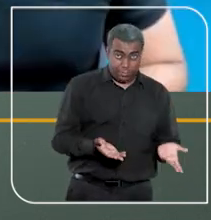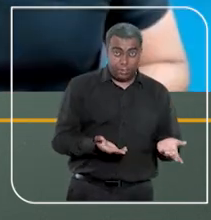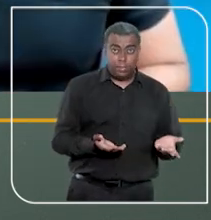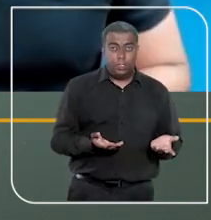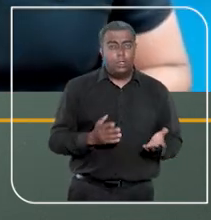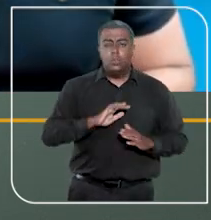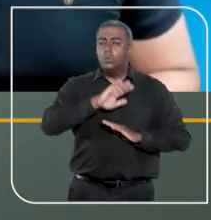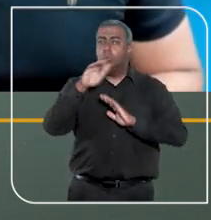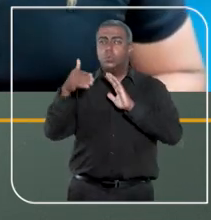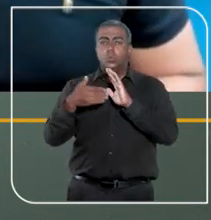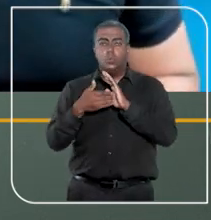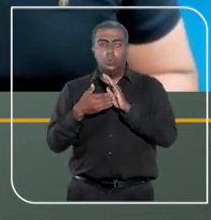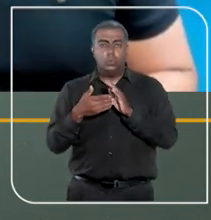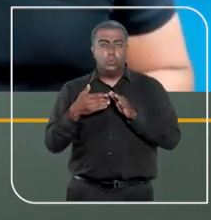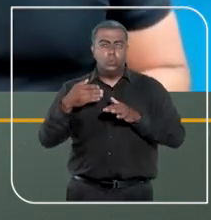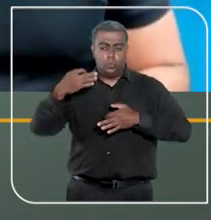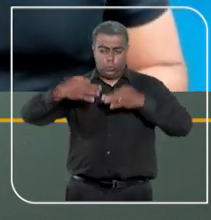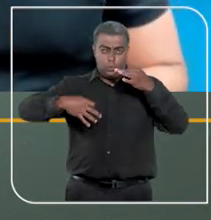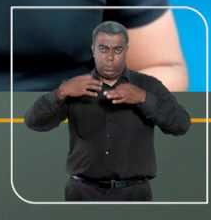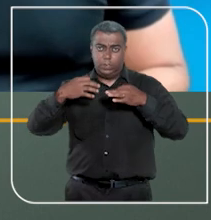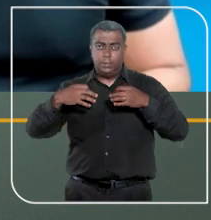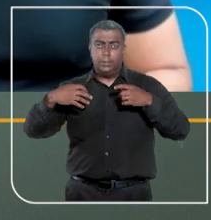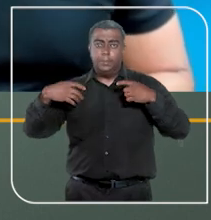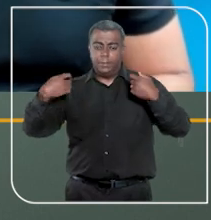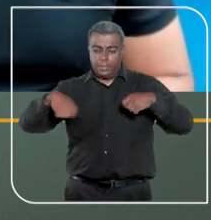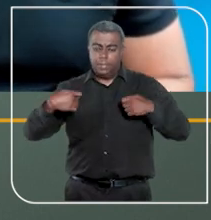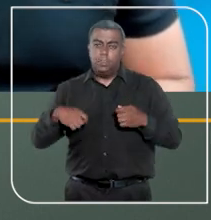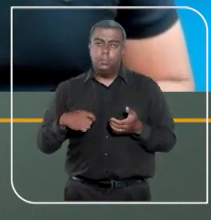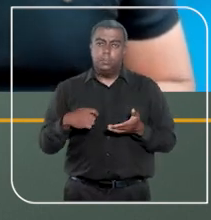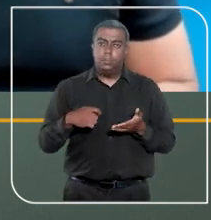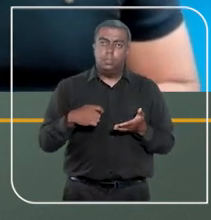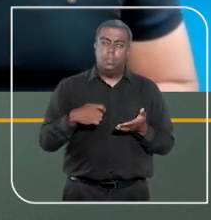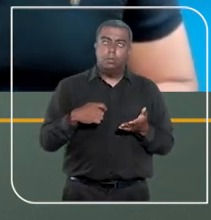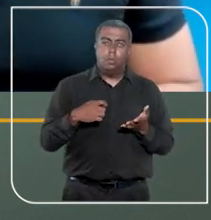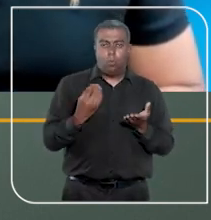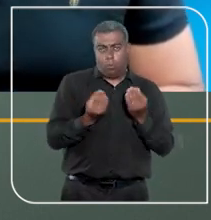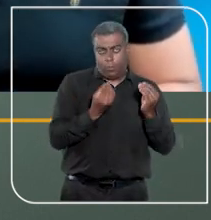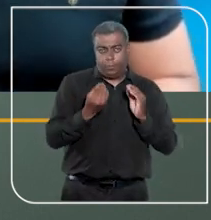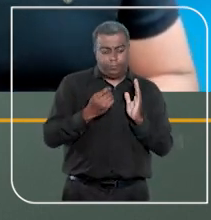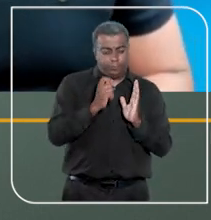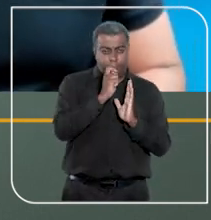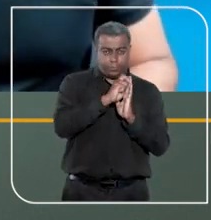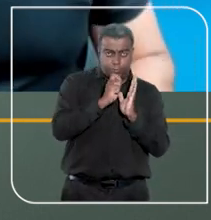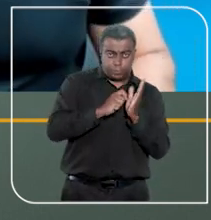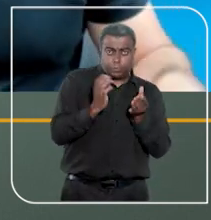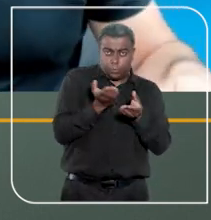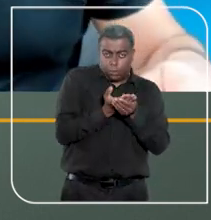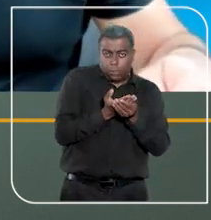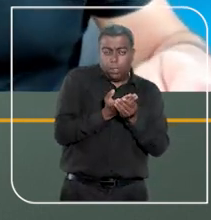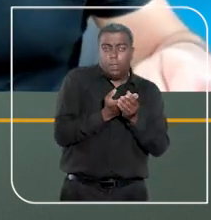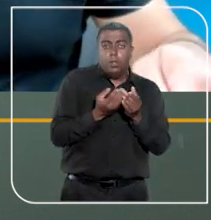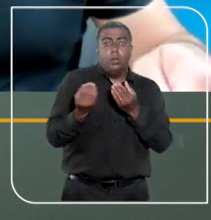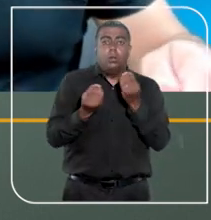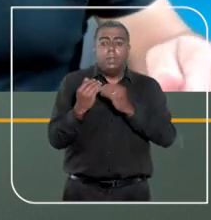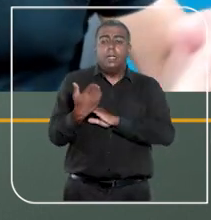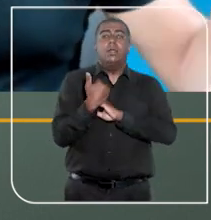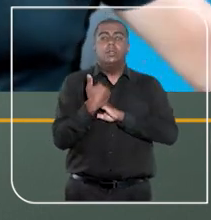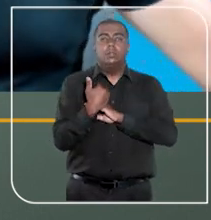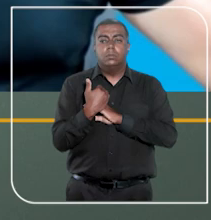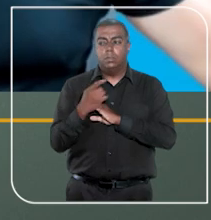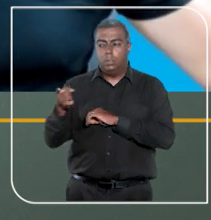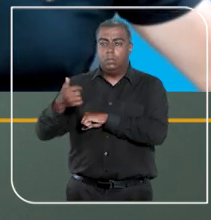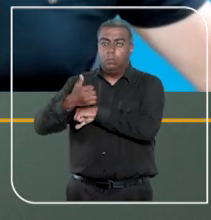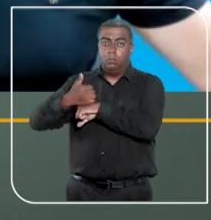Toda demanda judicial, ela deve ser materializada em regra por um